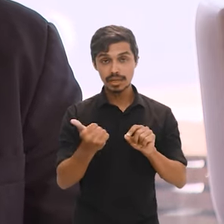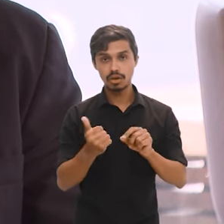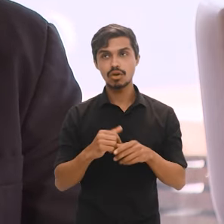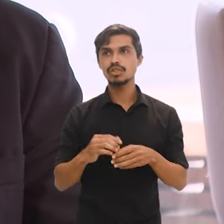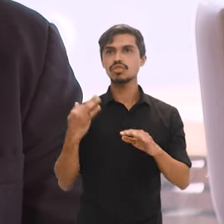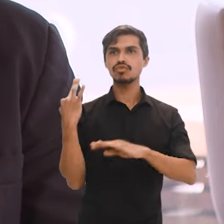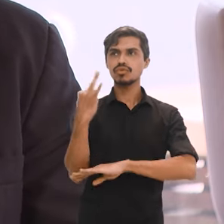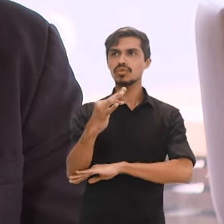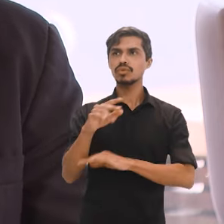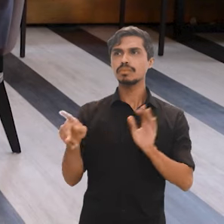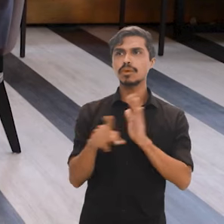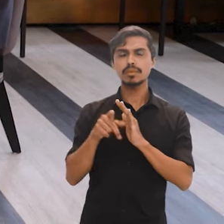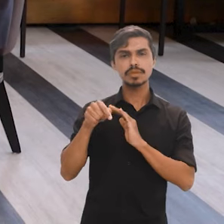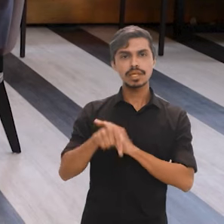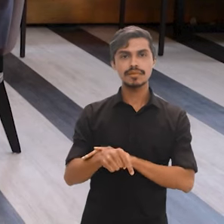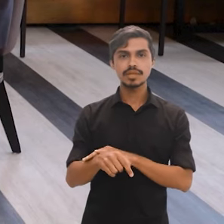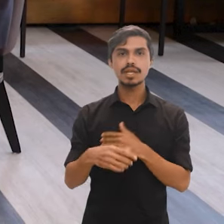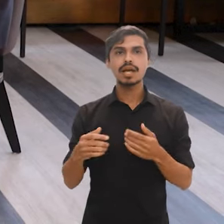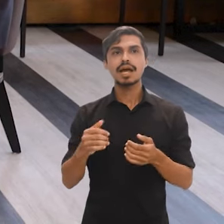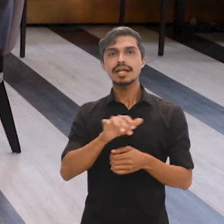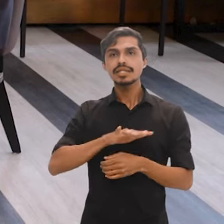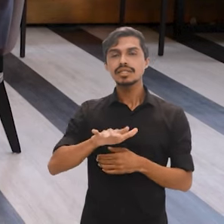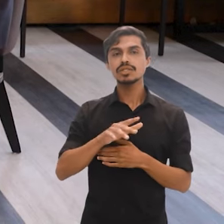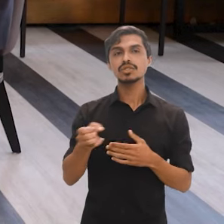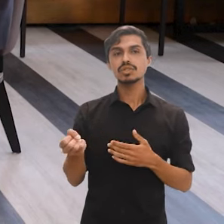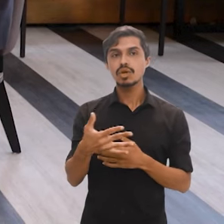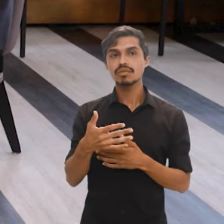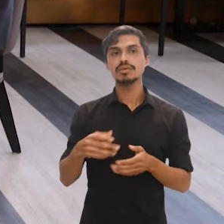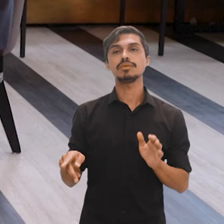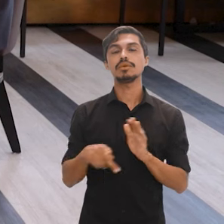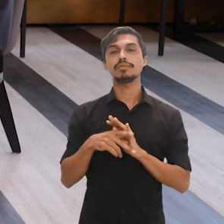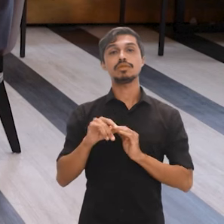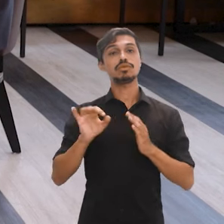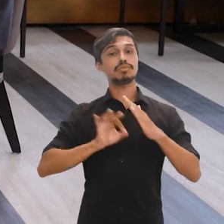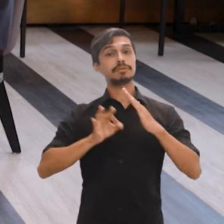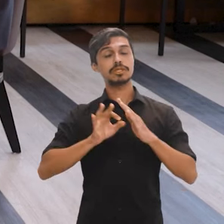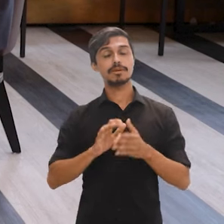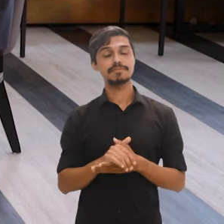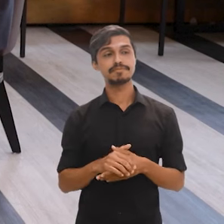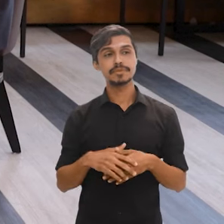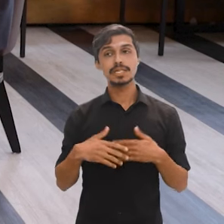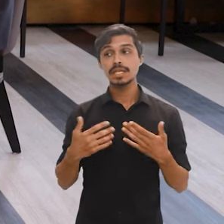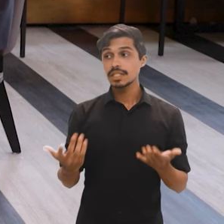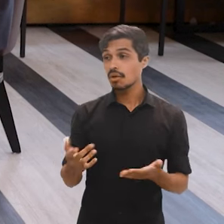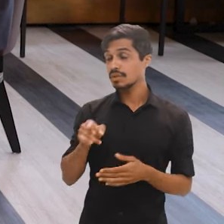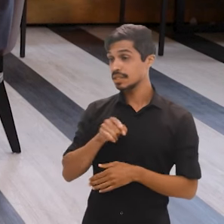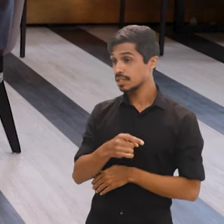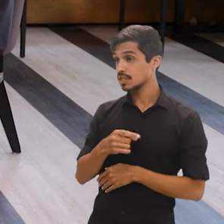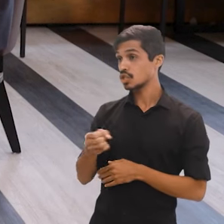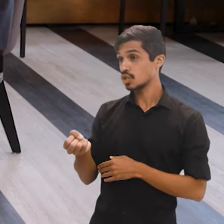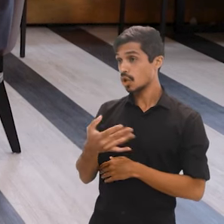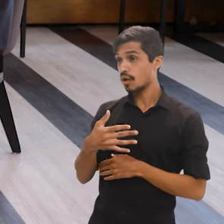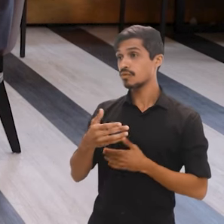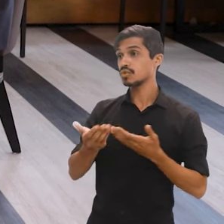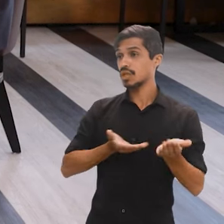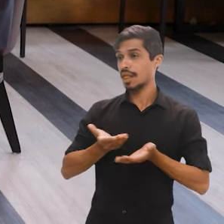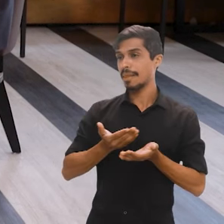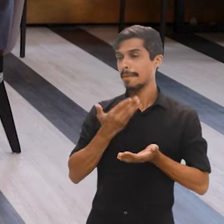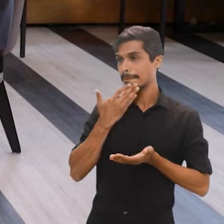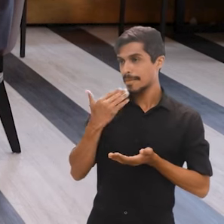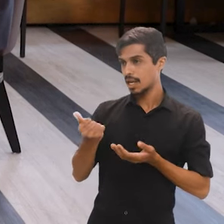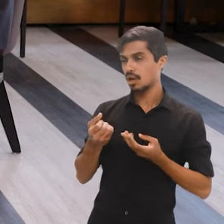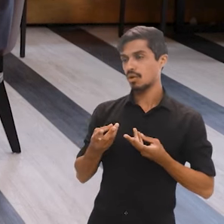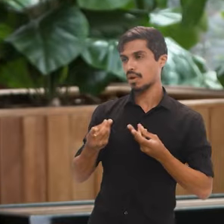futuros ibegianos e ibegianas, a realidade nova do próprio IBGE. Pois é, tem esses novos funcionários que virão, já mais